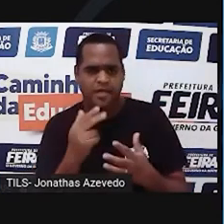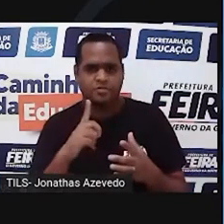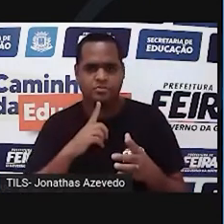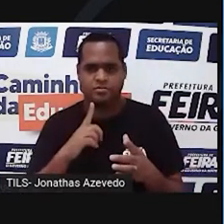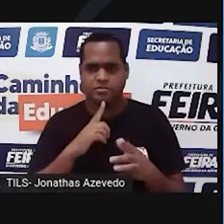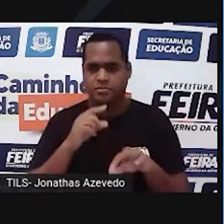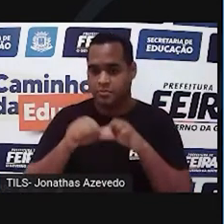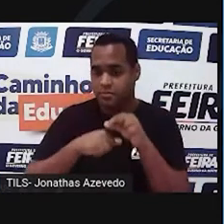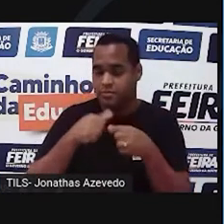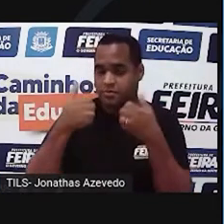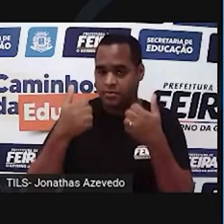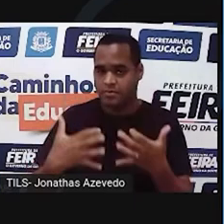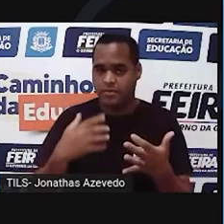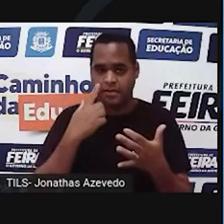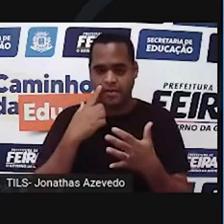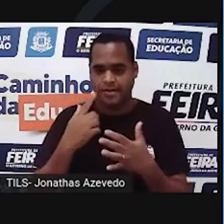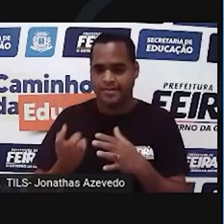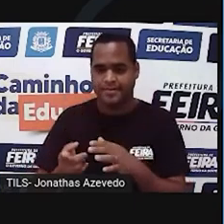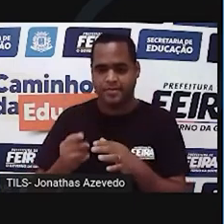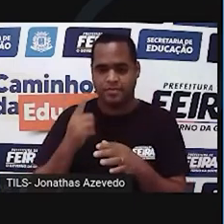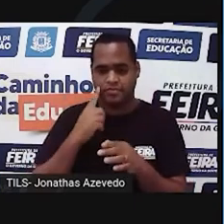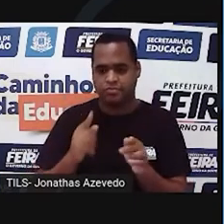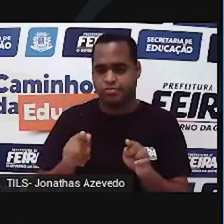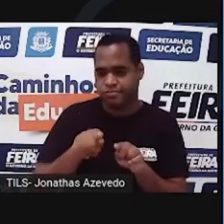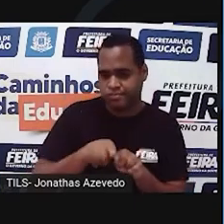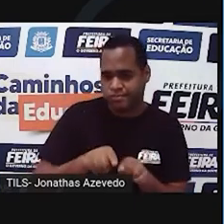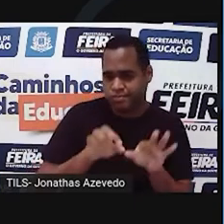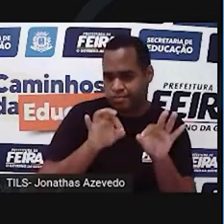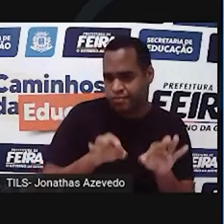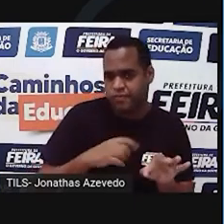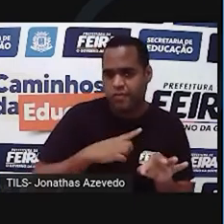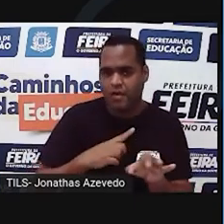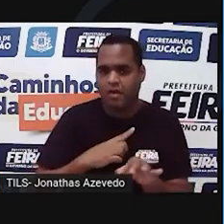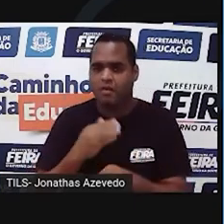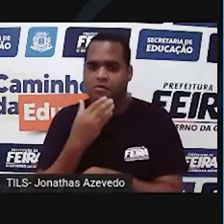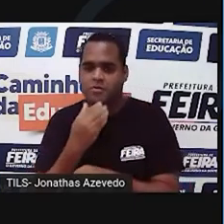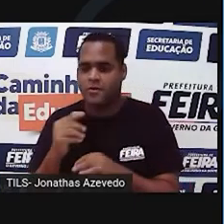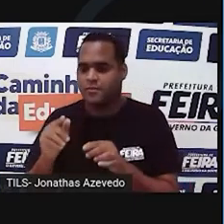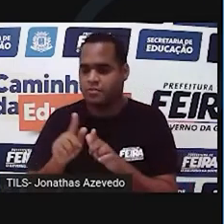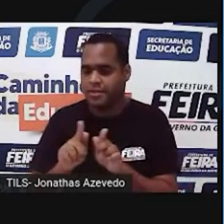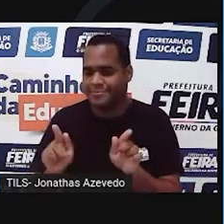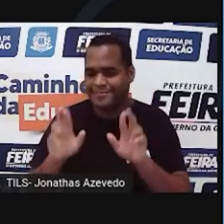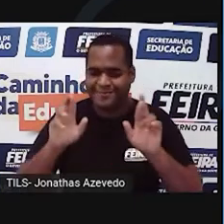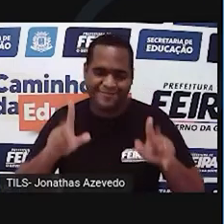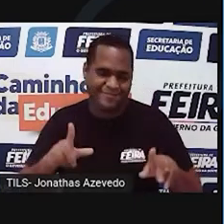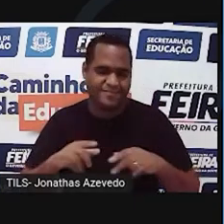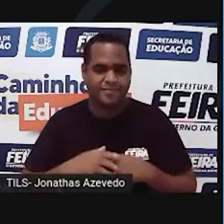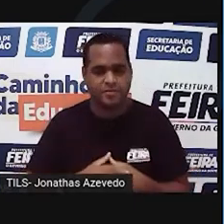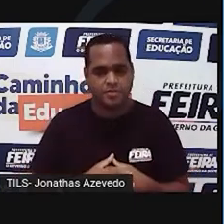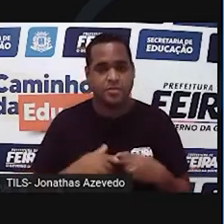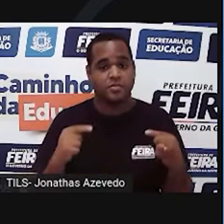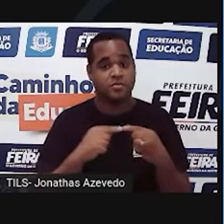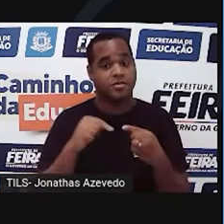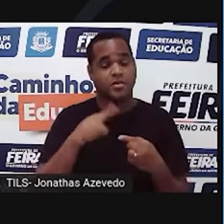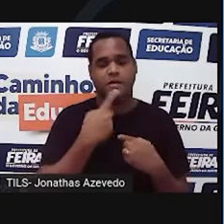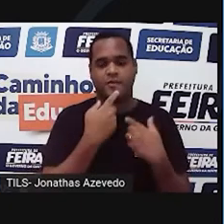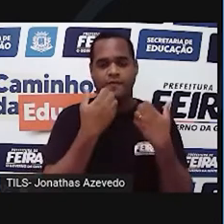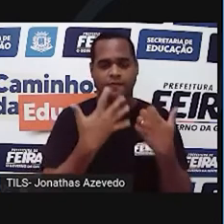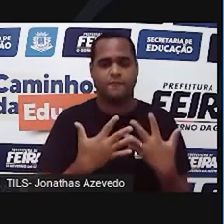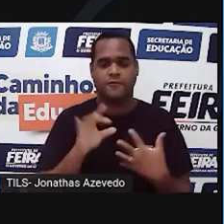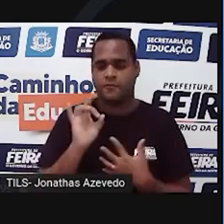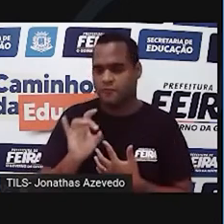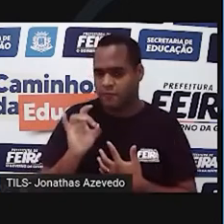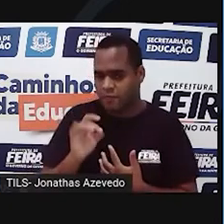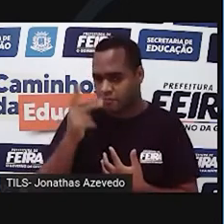resultado entre o cruzamento de espécies, raças, variedade ou gênero distintos. E nesse caso, a gente está falando apenas de um